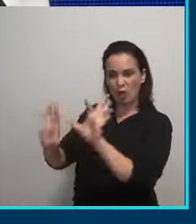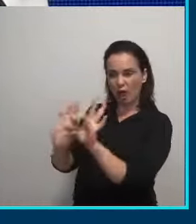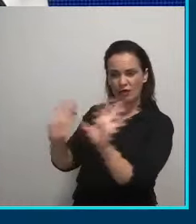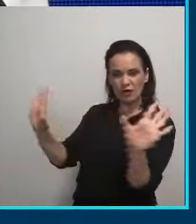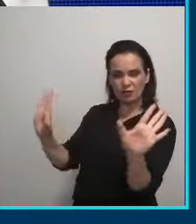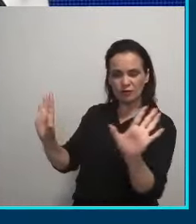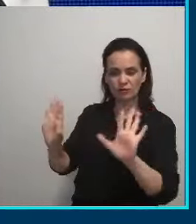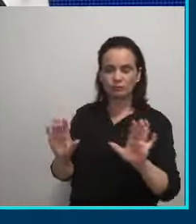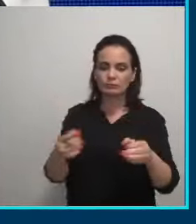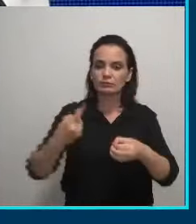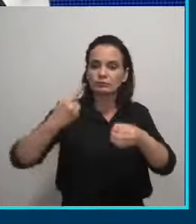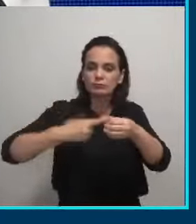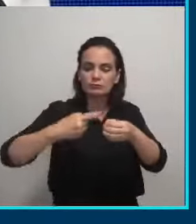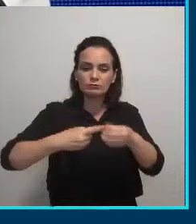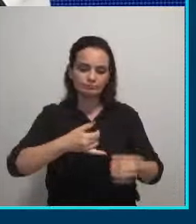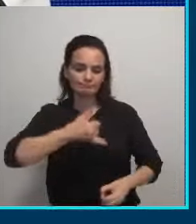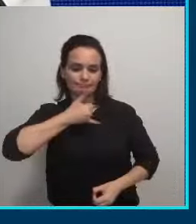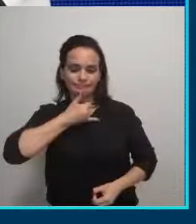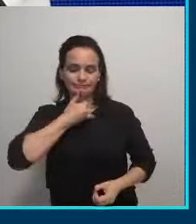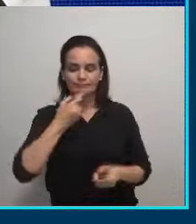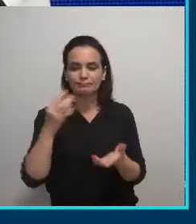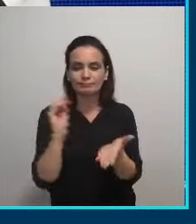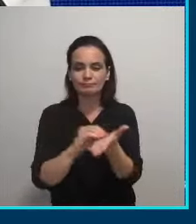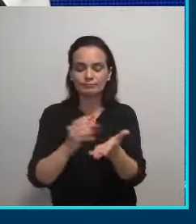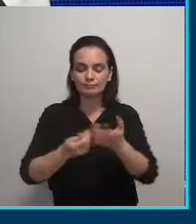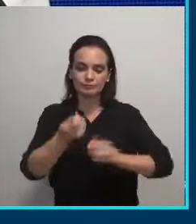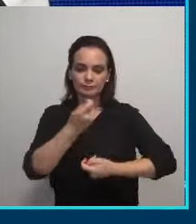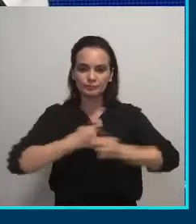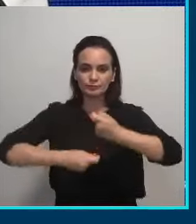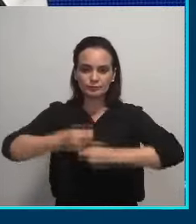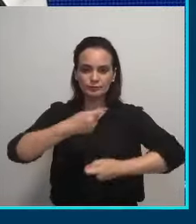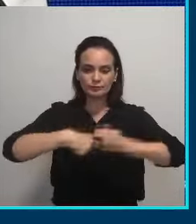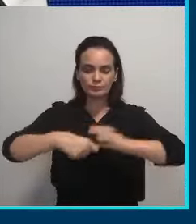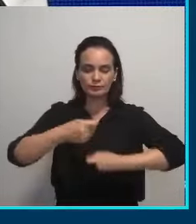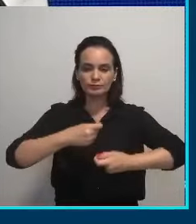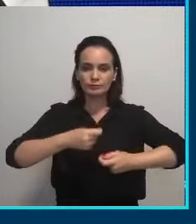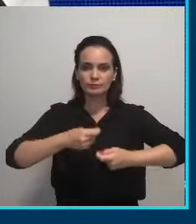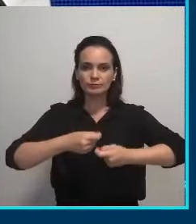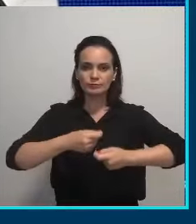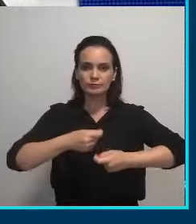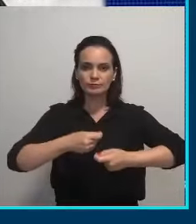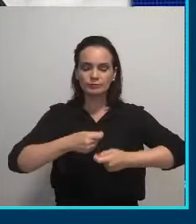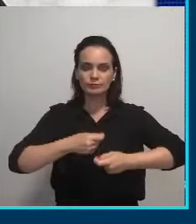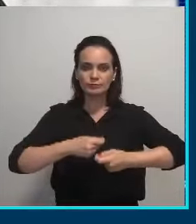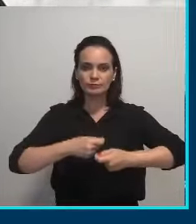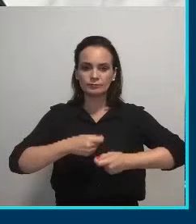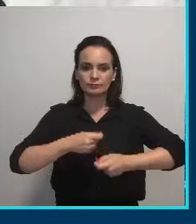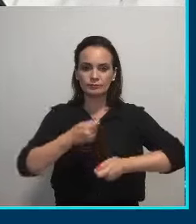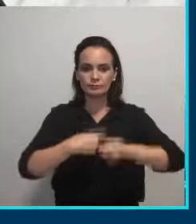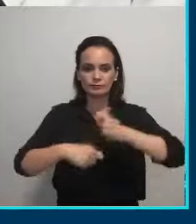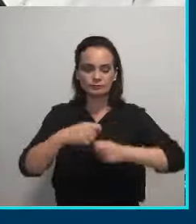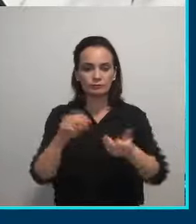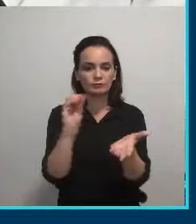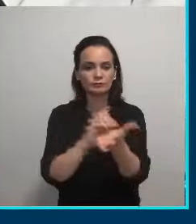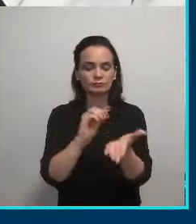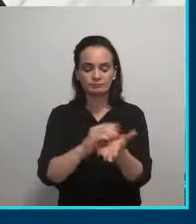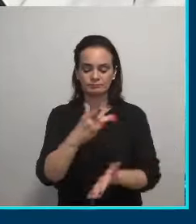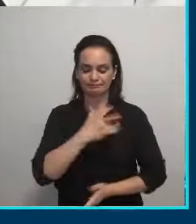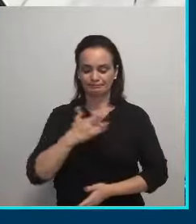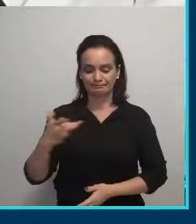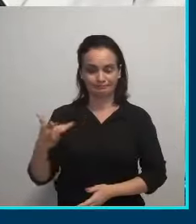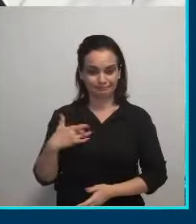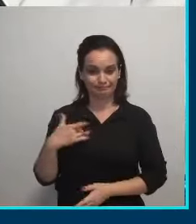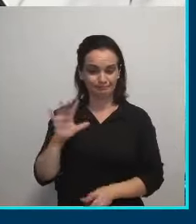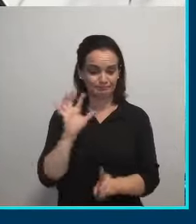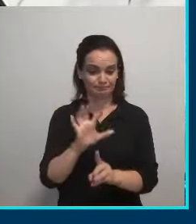infelizmente, por falta de gestão, acabou trazendo a falta de saúde para as pessoas. Sabe